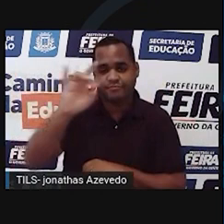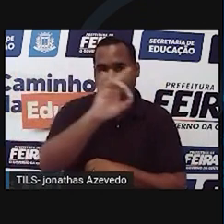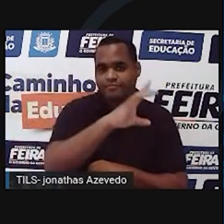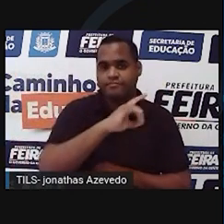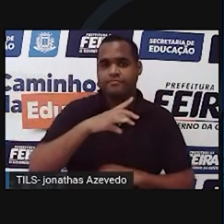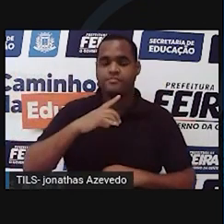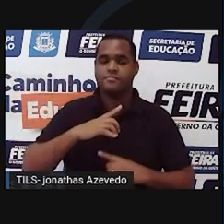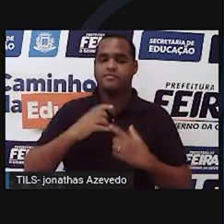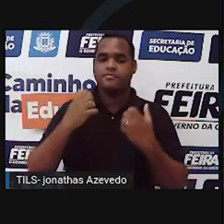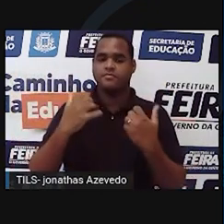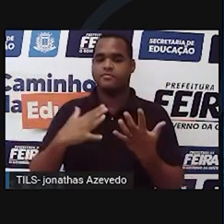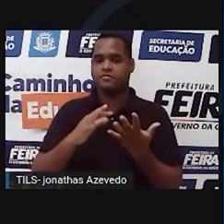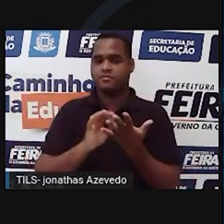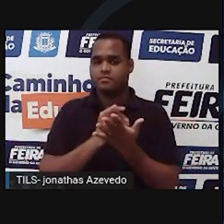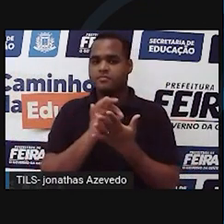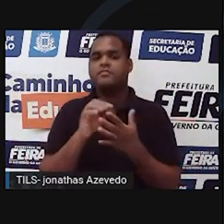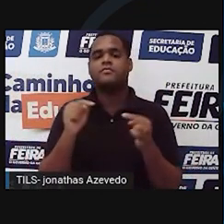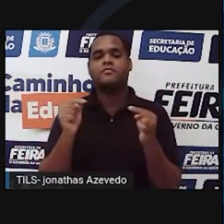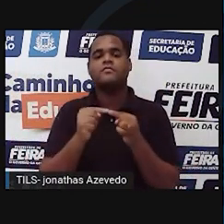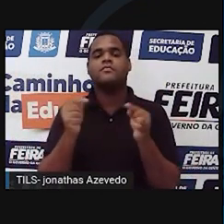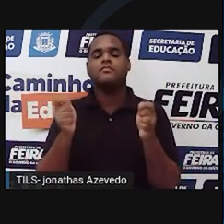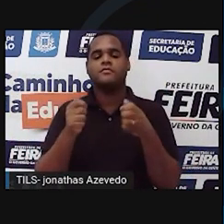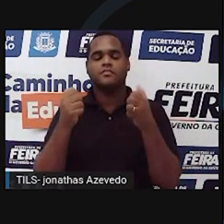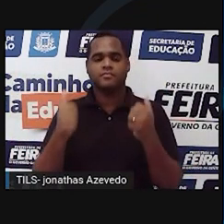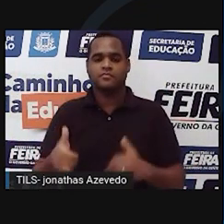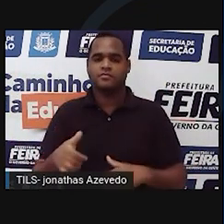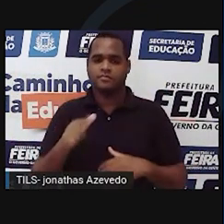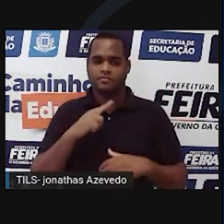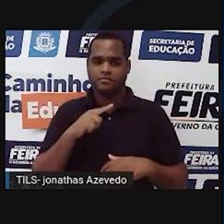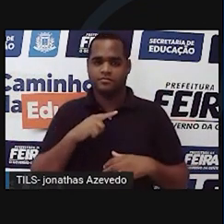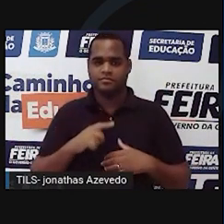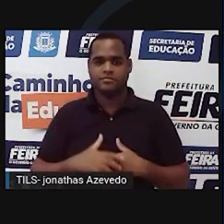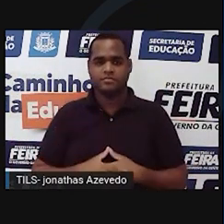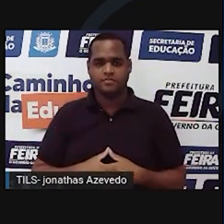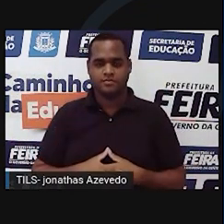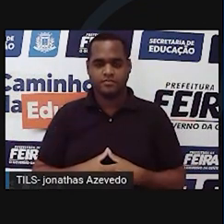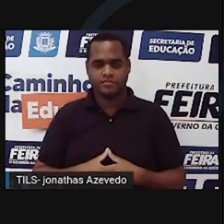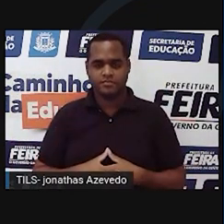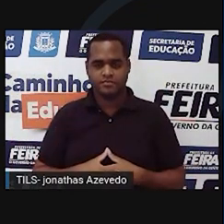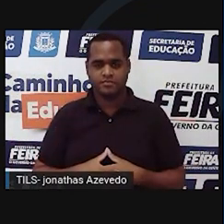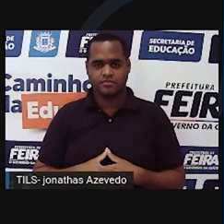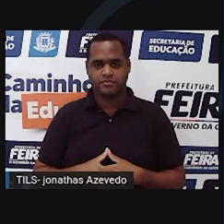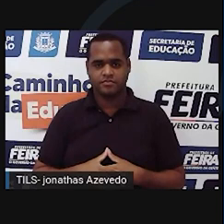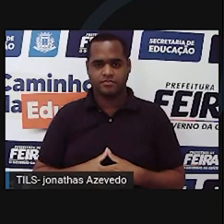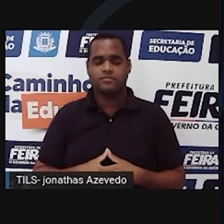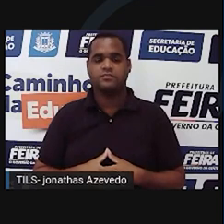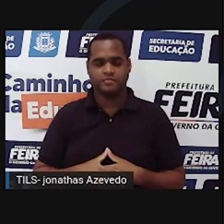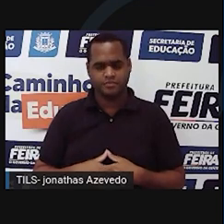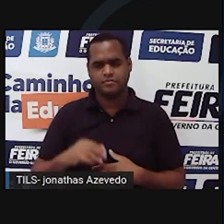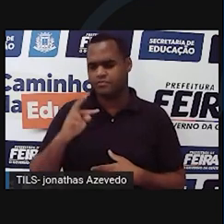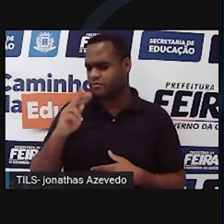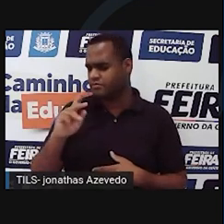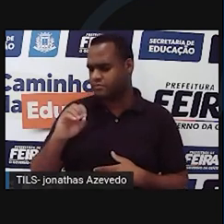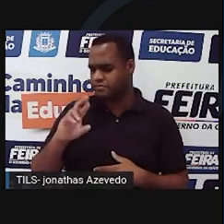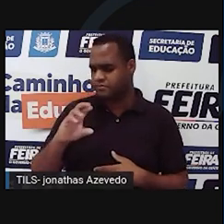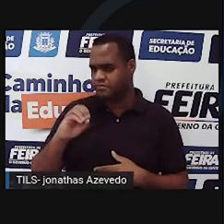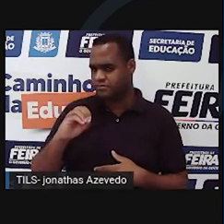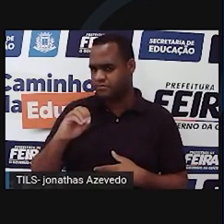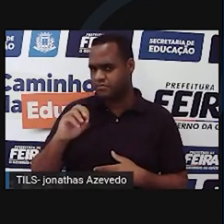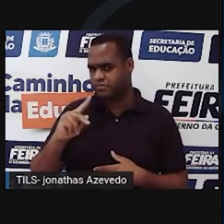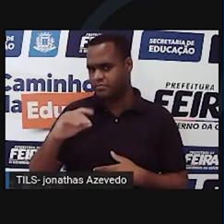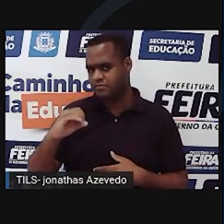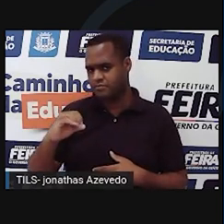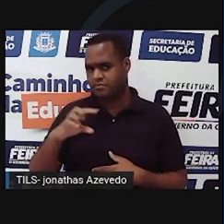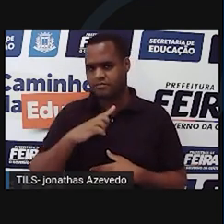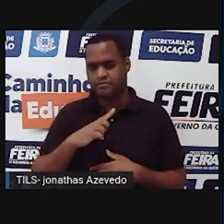um signo do zodíaco. Muito bem, e como surgiu o horóscopo? Então os signos, a ideia dos signos, é uma